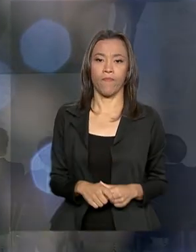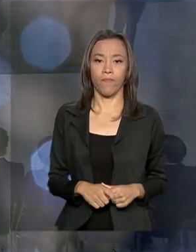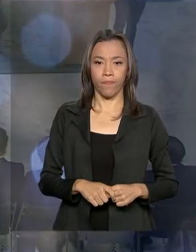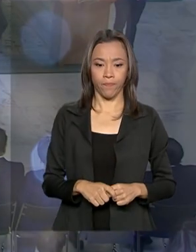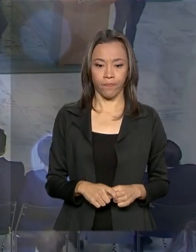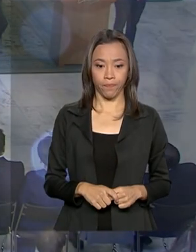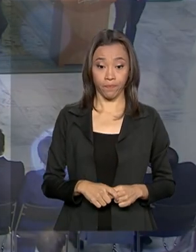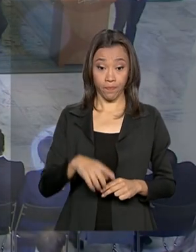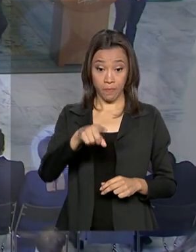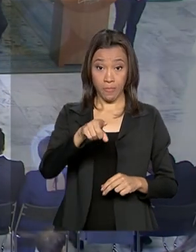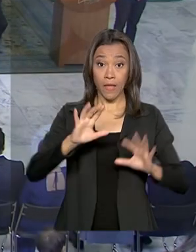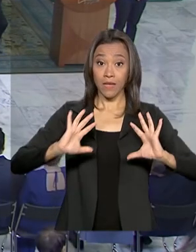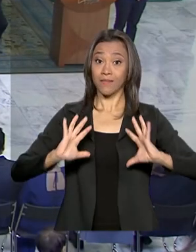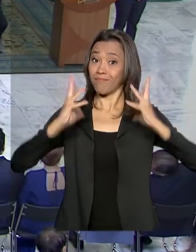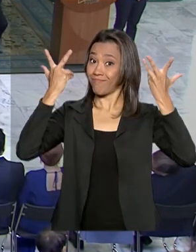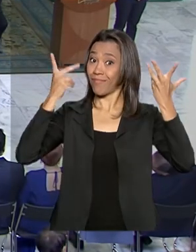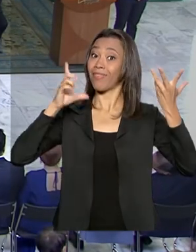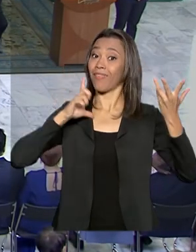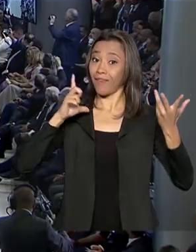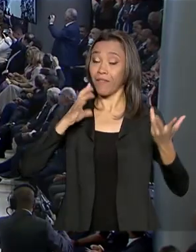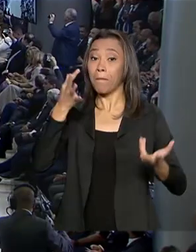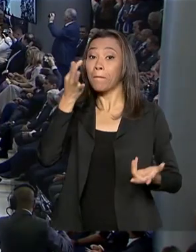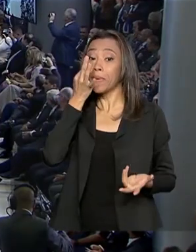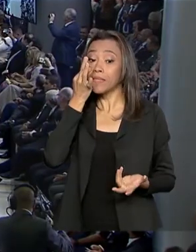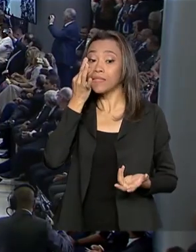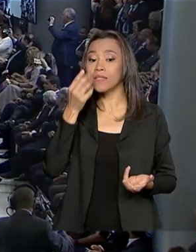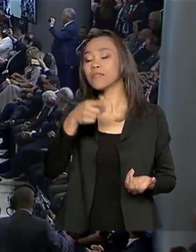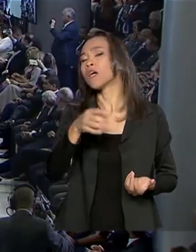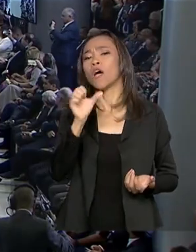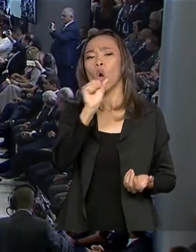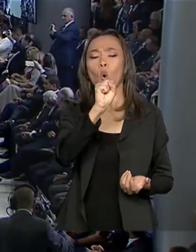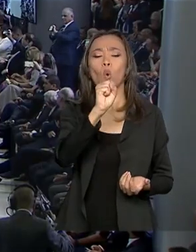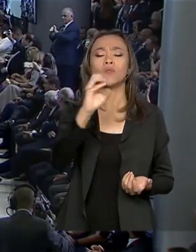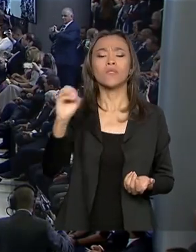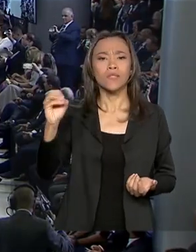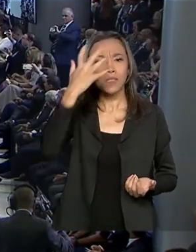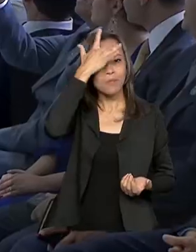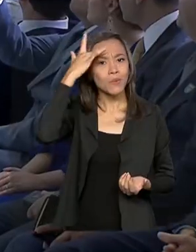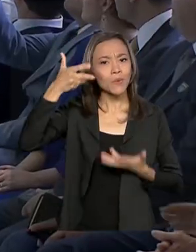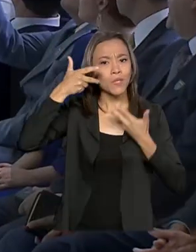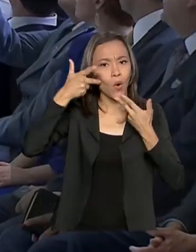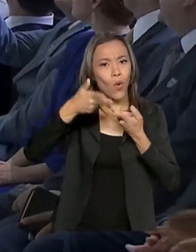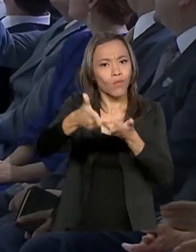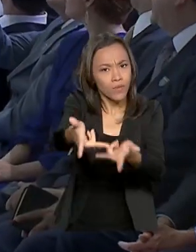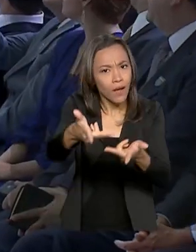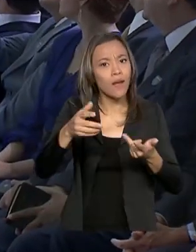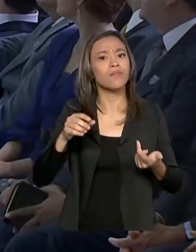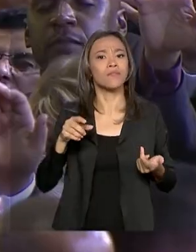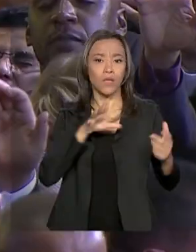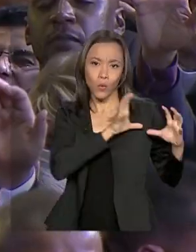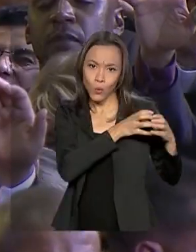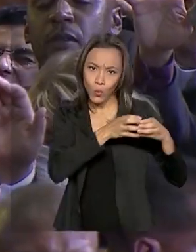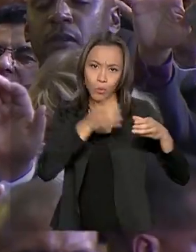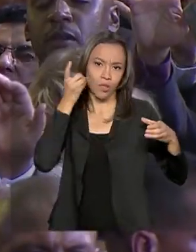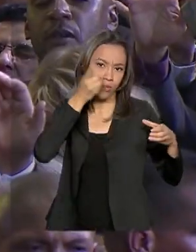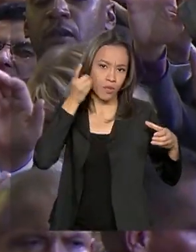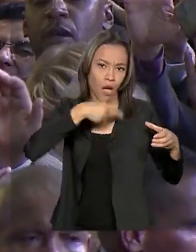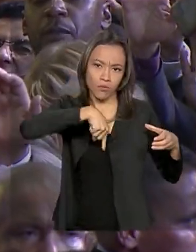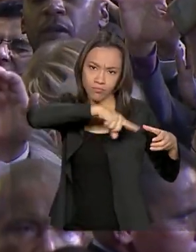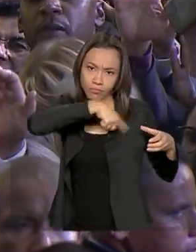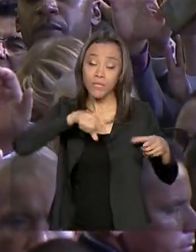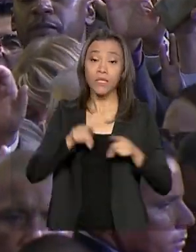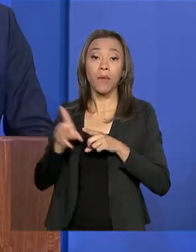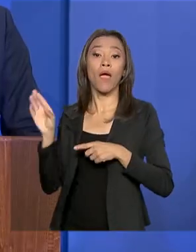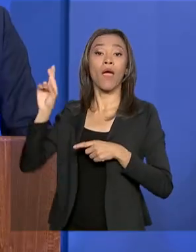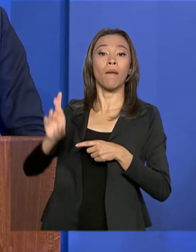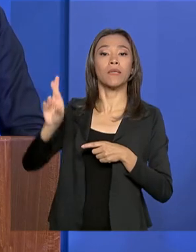A celebração contou com a presença de 800 convidados, entre parlamentares da frente e representantes de